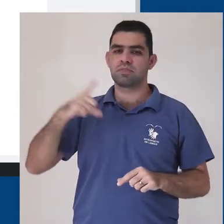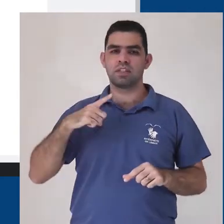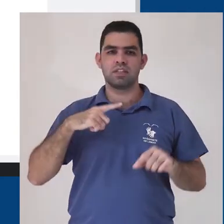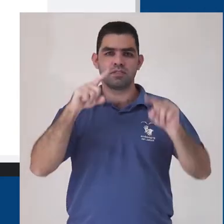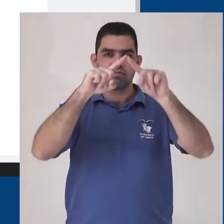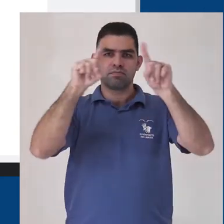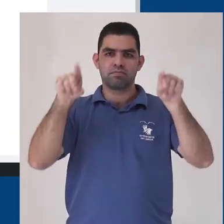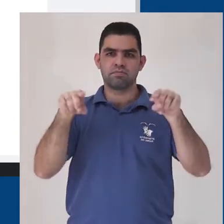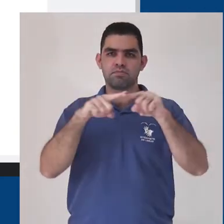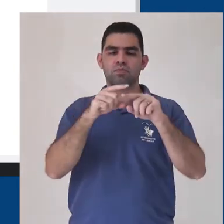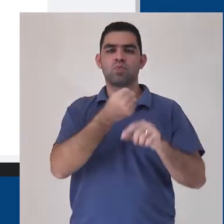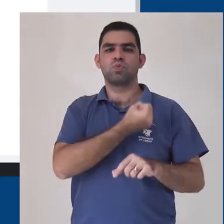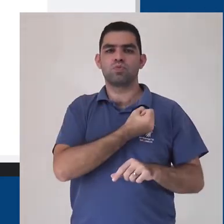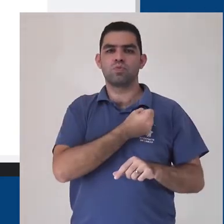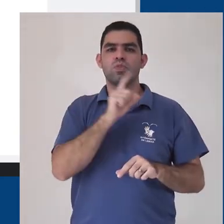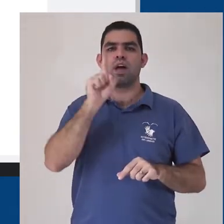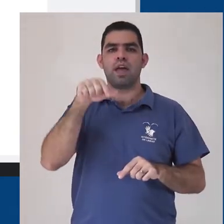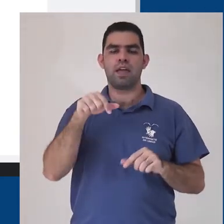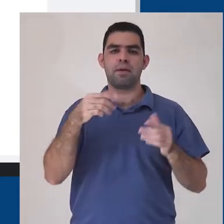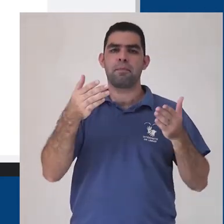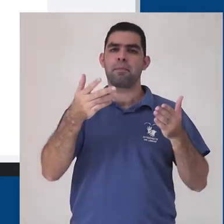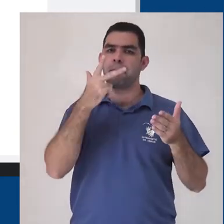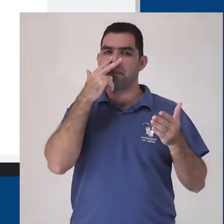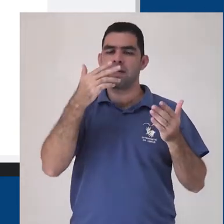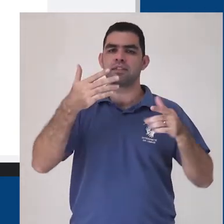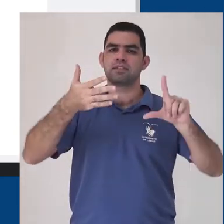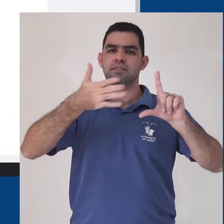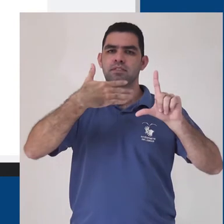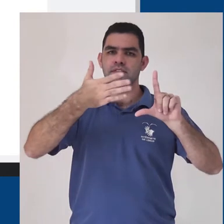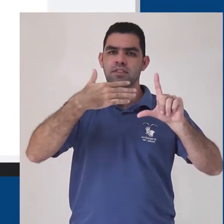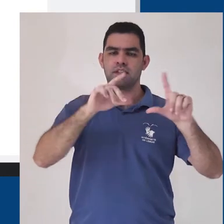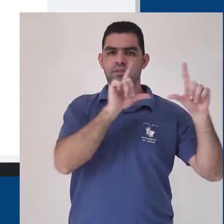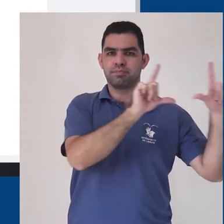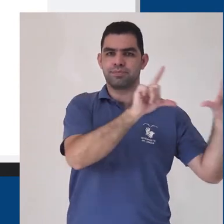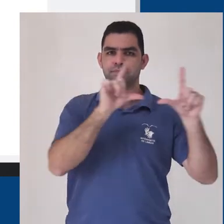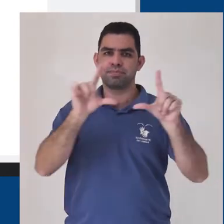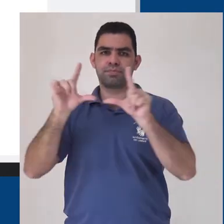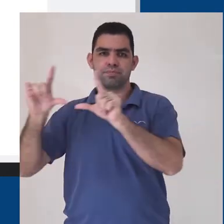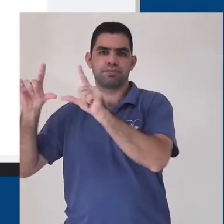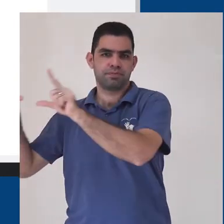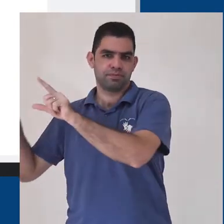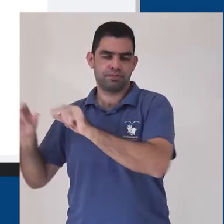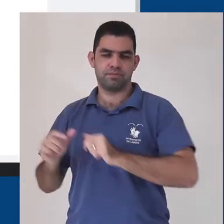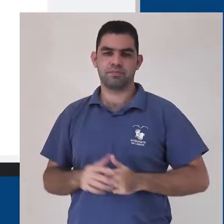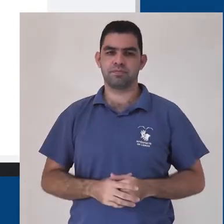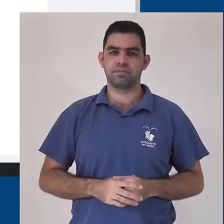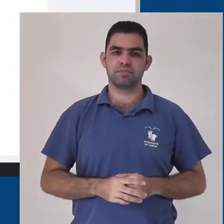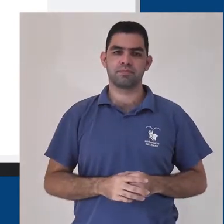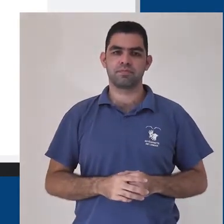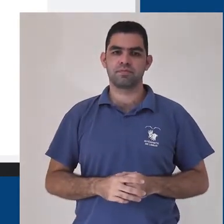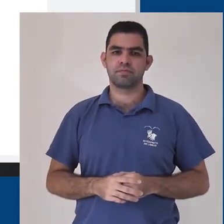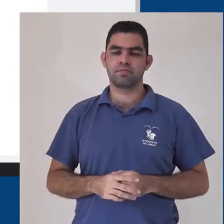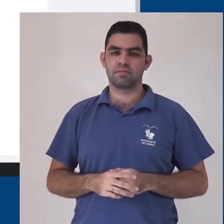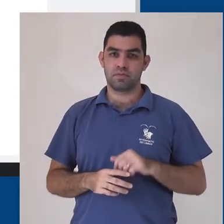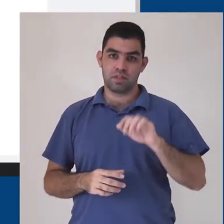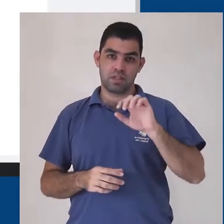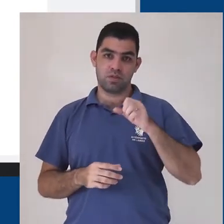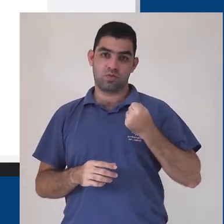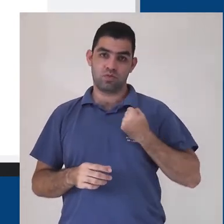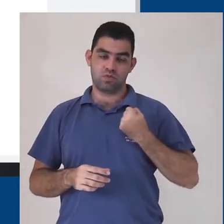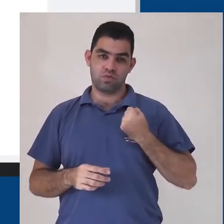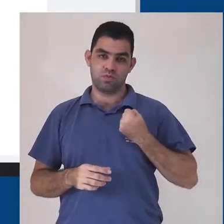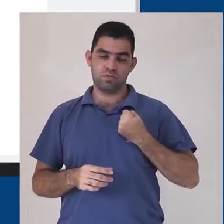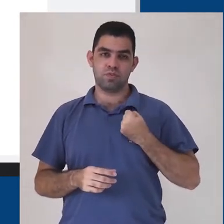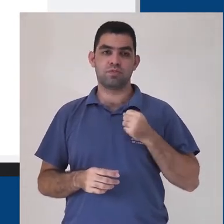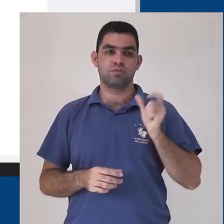dentro delas. Essas são as páginas ou slides do nosso documento Jamboard. O número da esquerda indica a